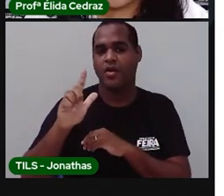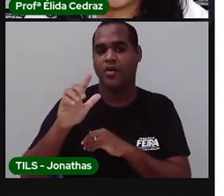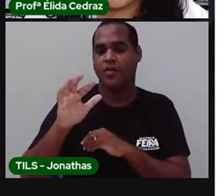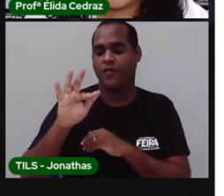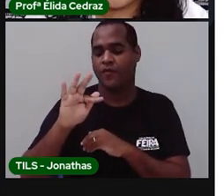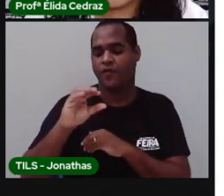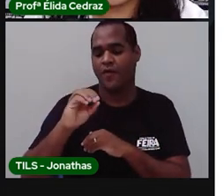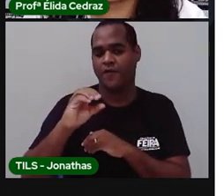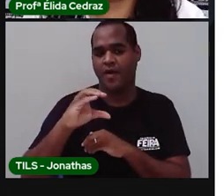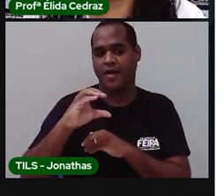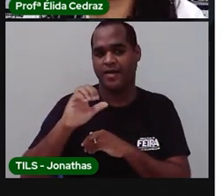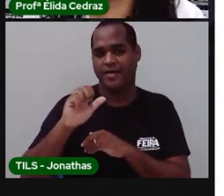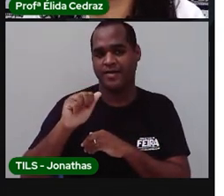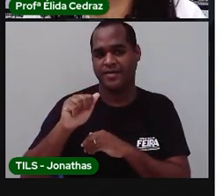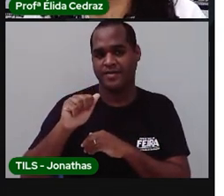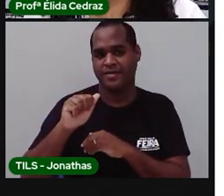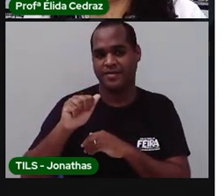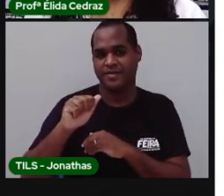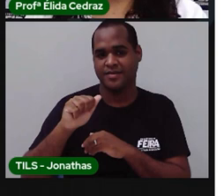Foca.